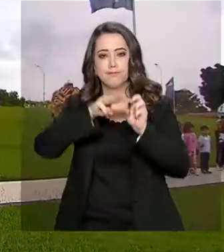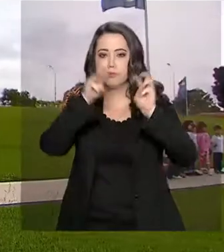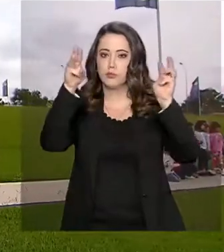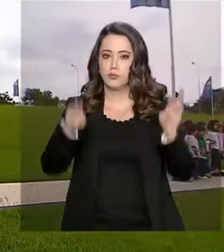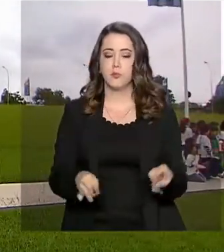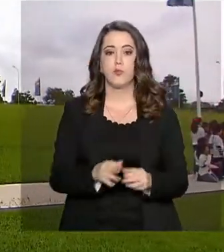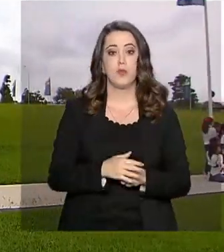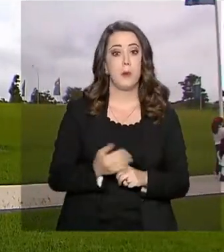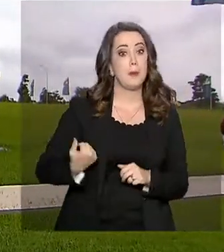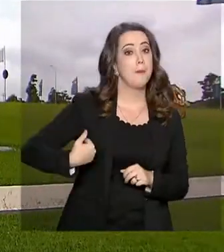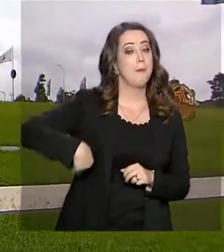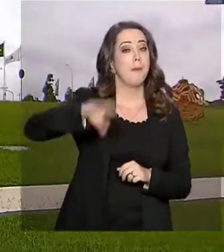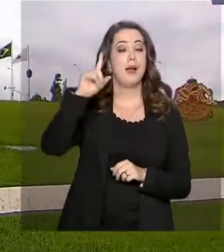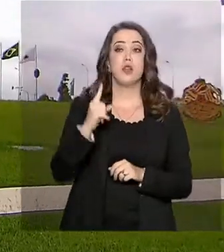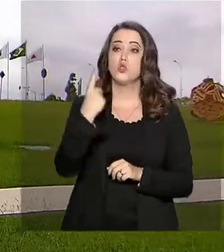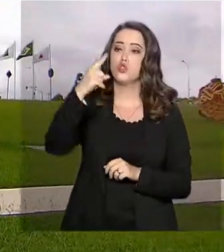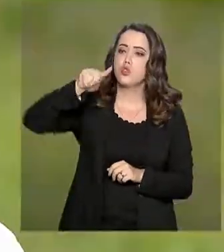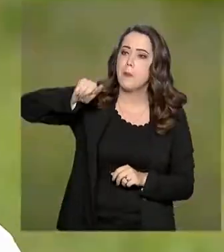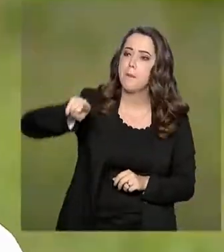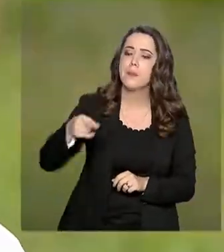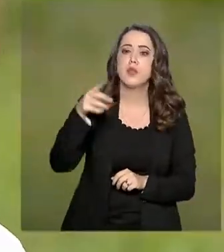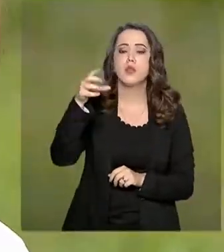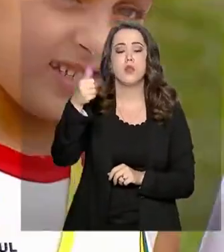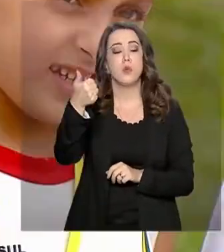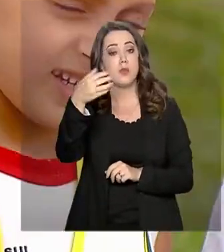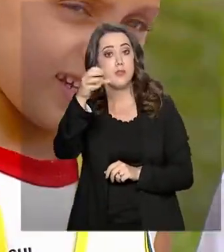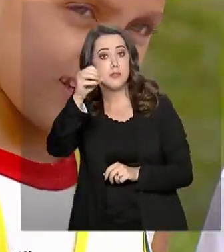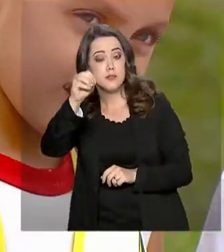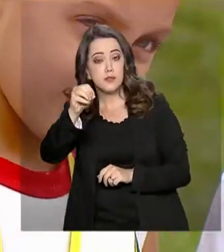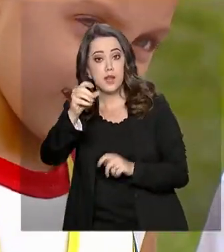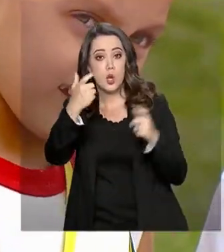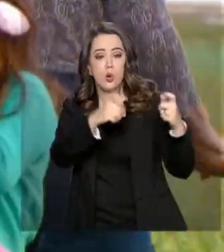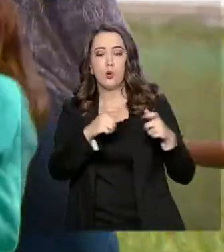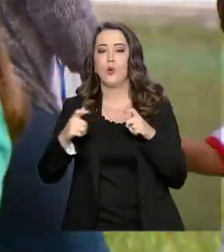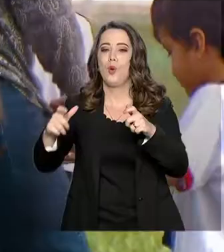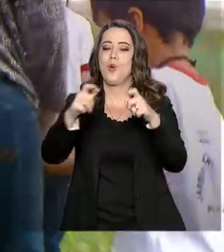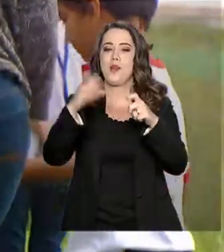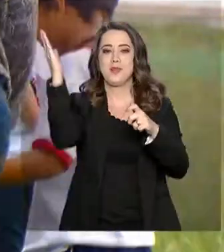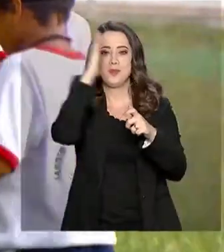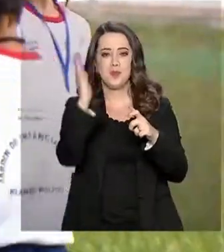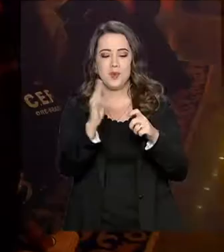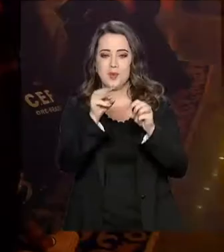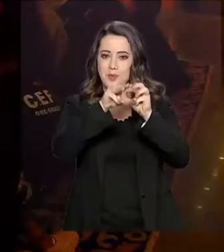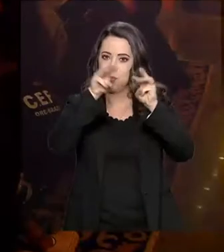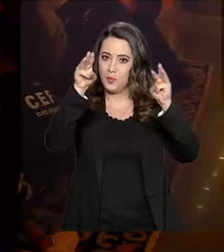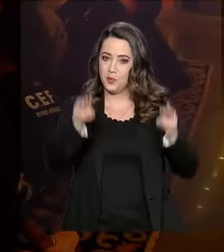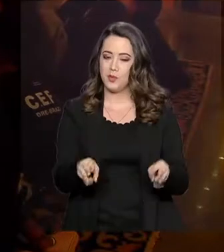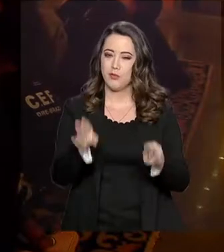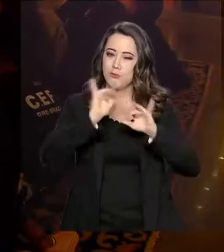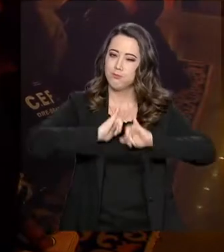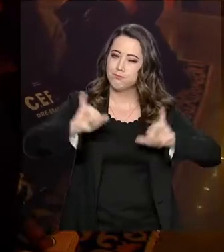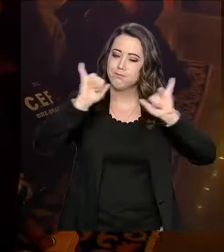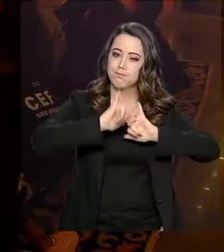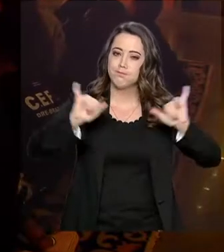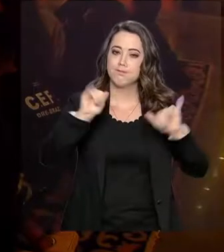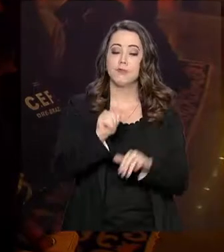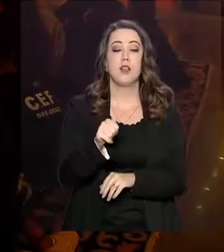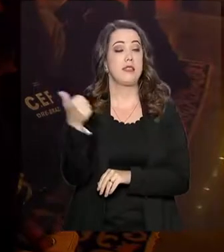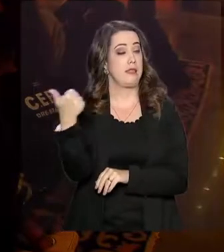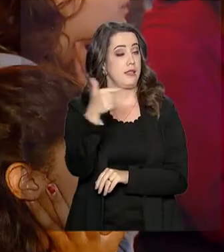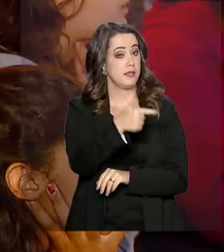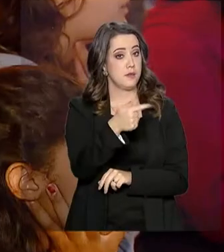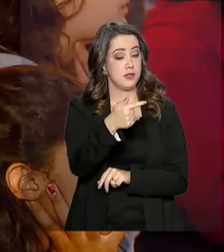Mais de 1.100 museus do país estão com a programação especial em comemoração à 17ª